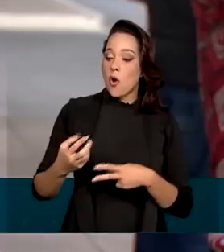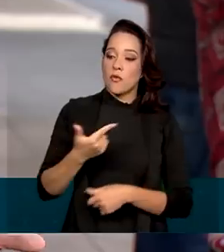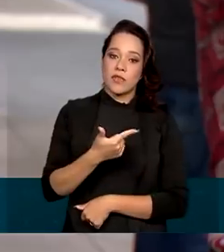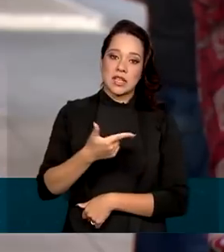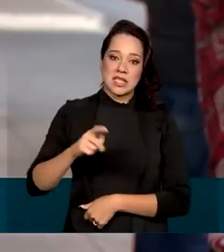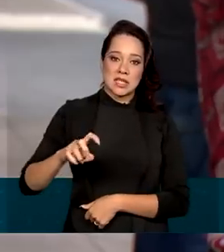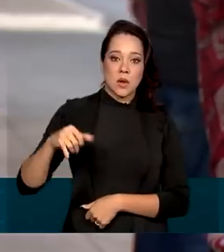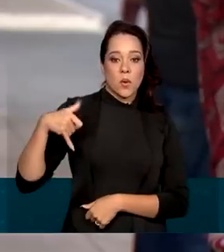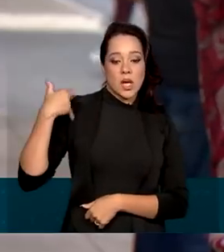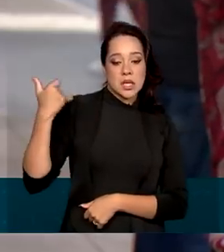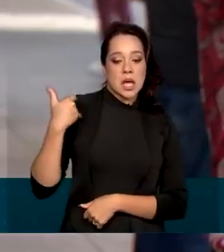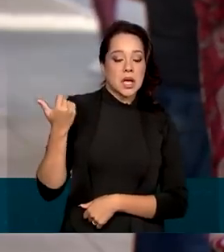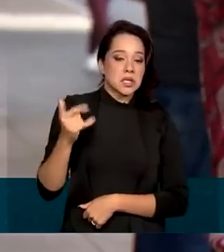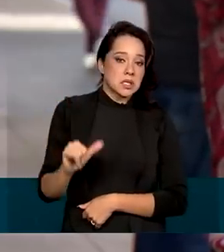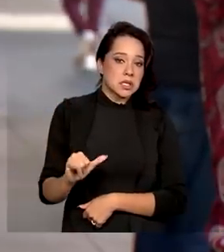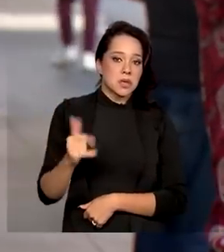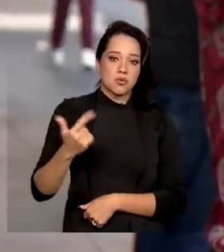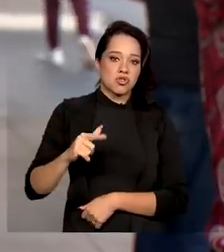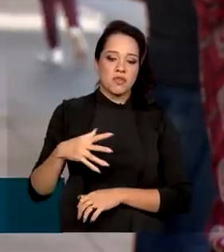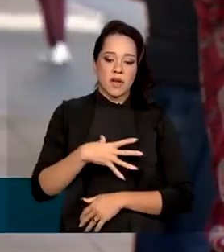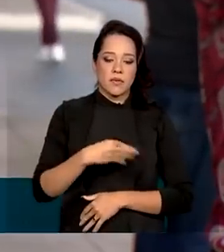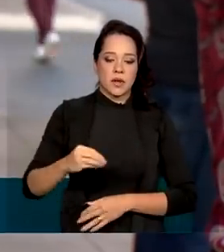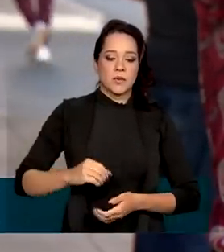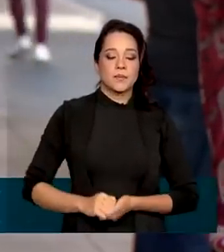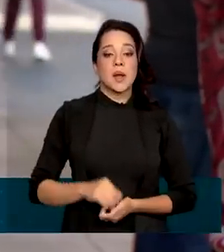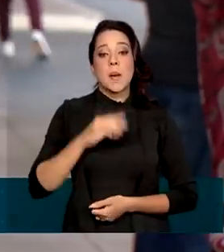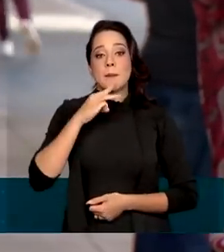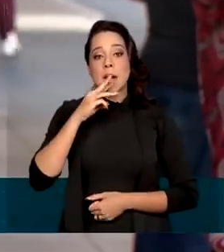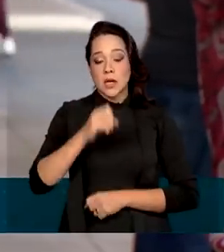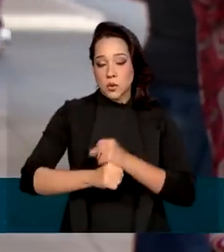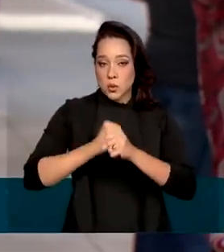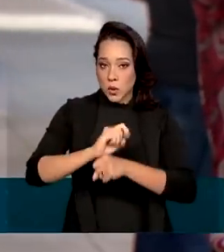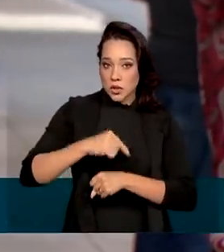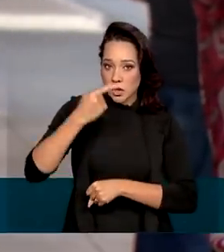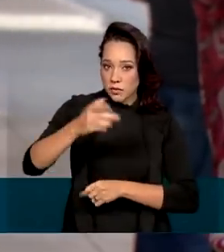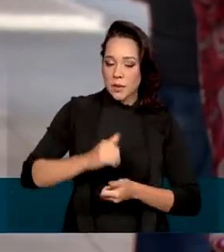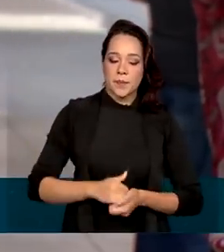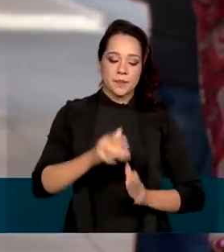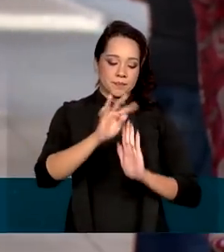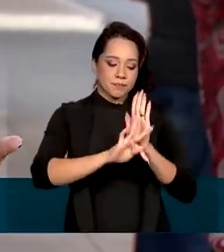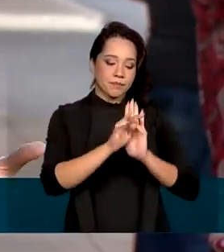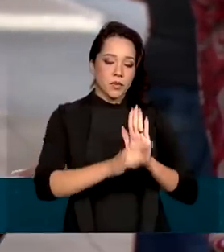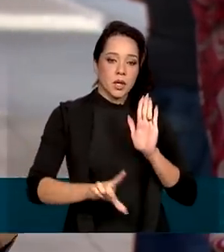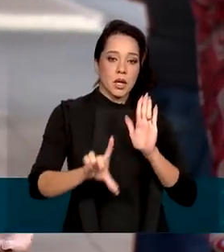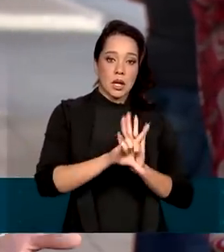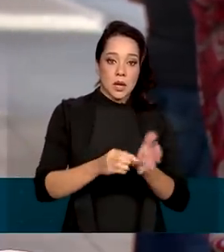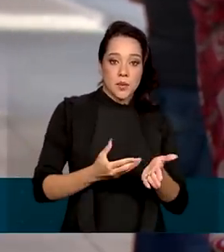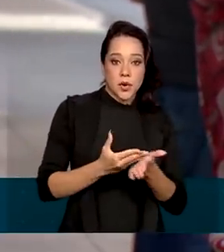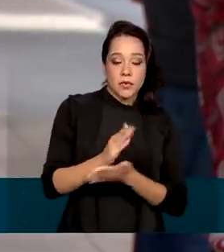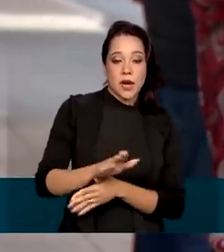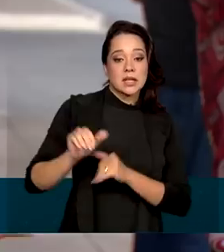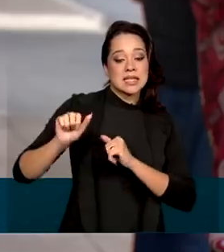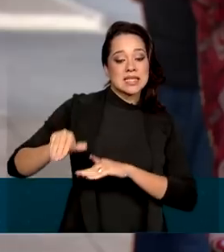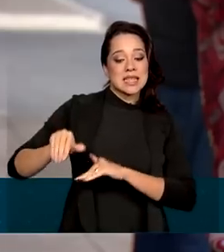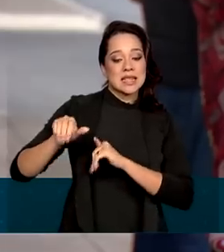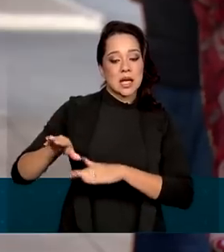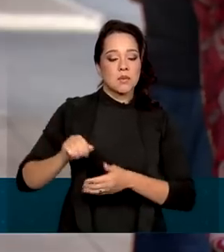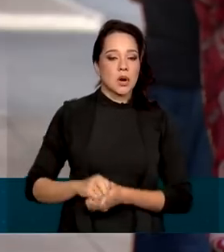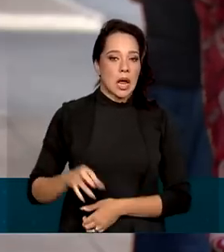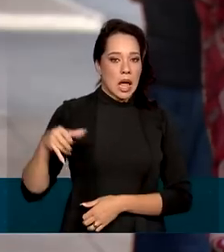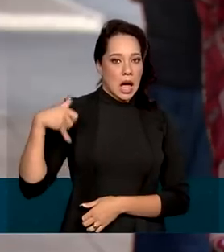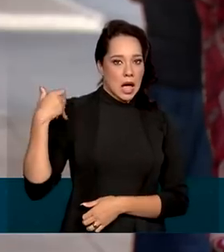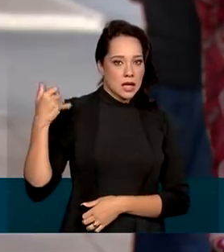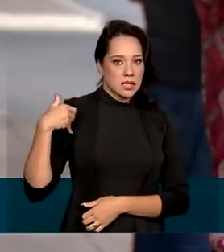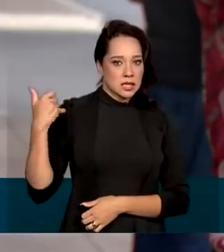anos, se não tiver filhos. A partir de março do ano que vem, pelo texto de uma lei sancionada em setembro, a idade